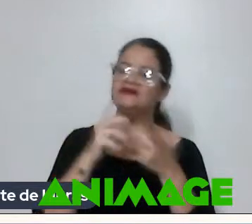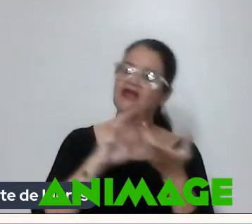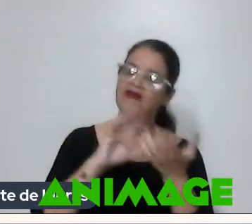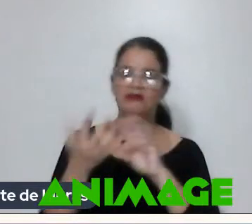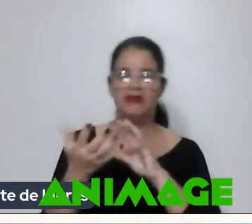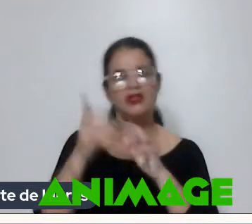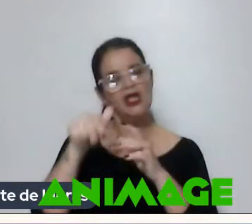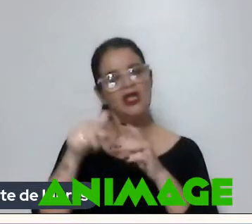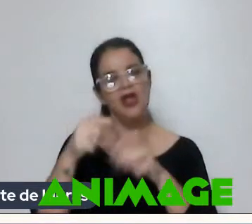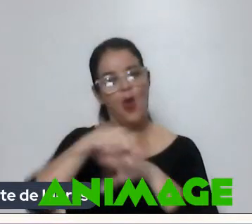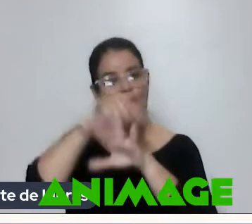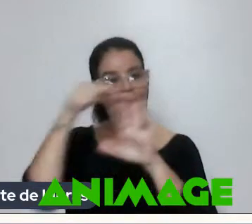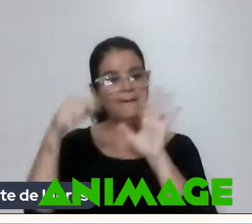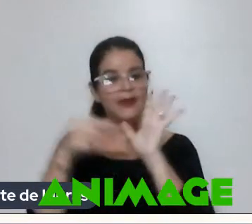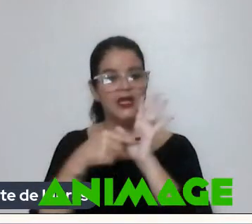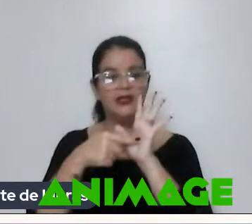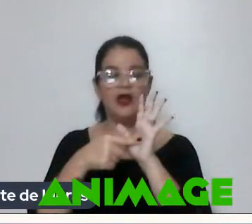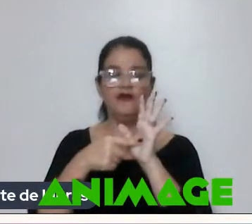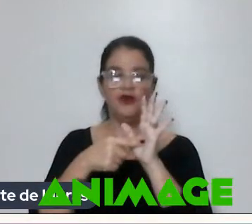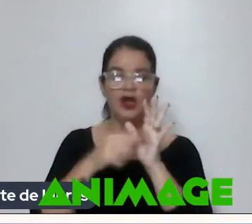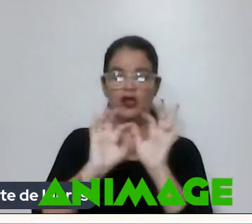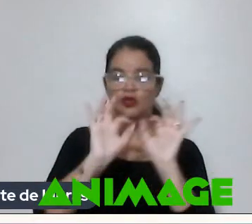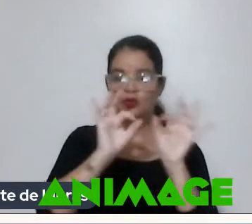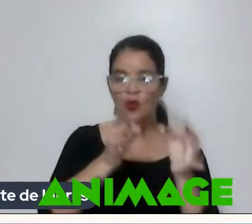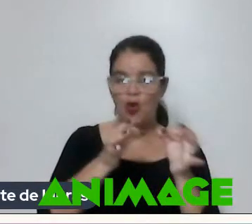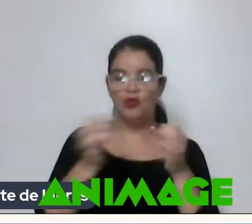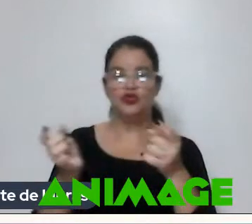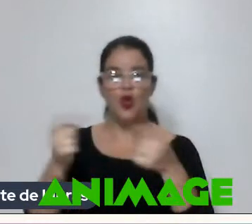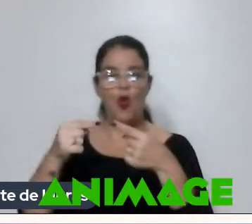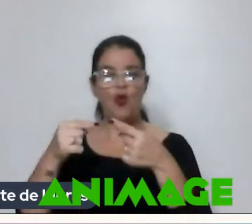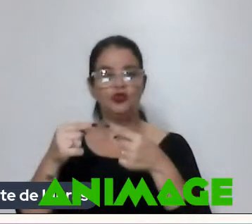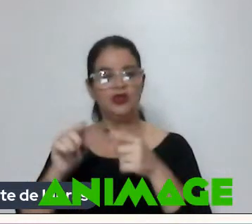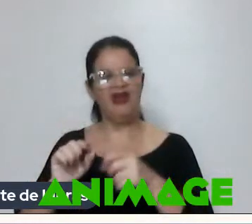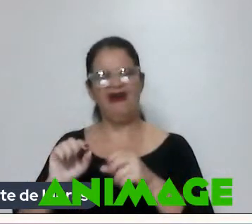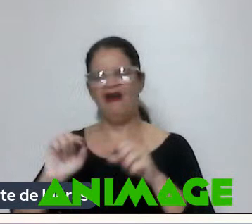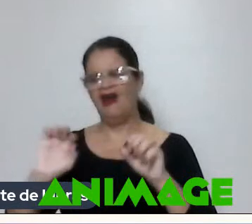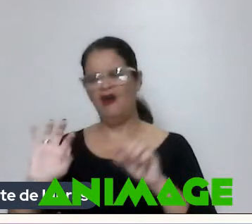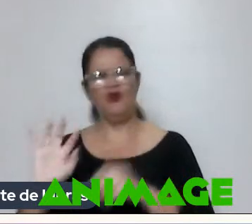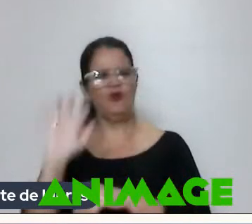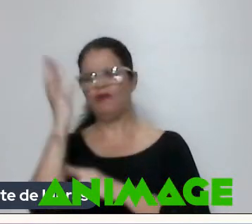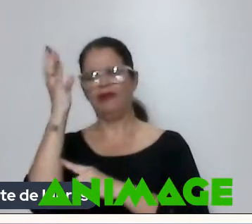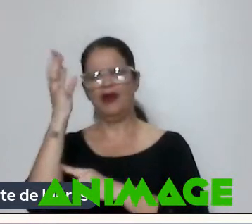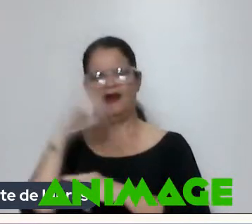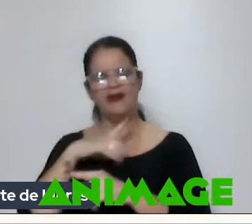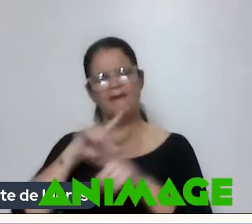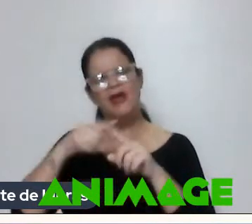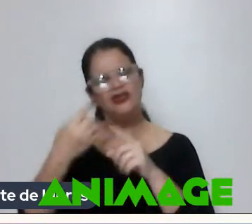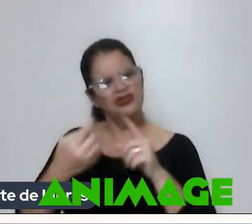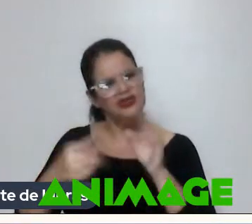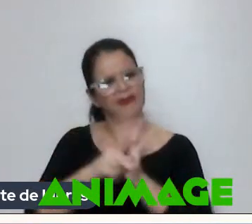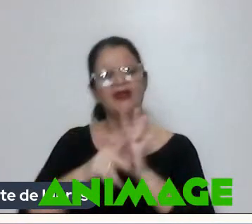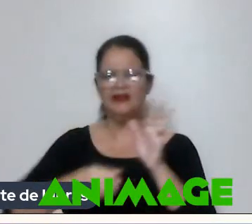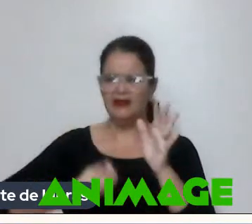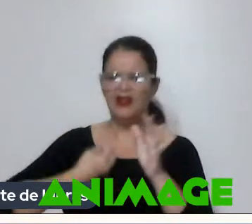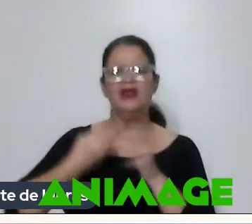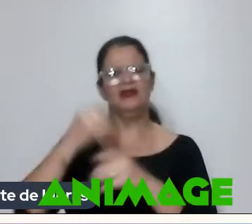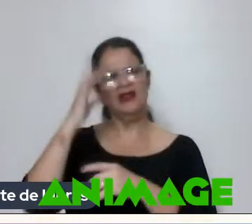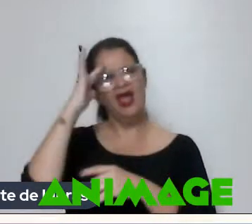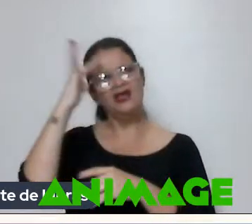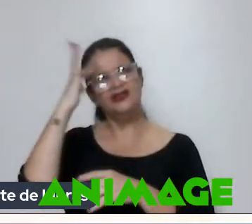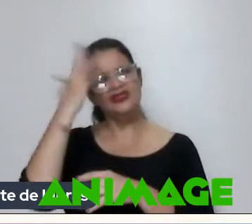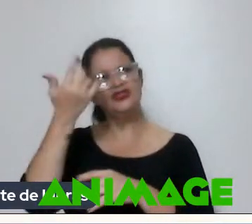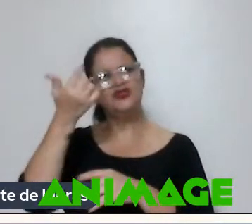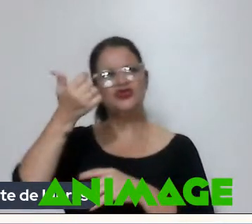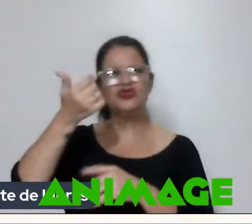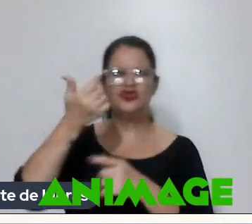Do pop Contra o punk Mas da vida Das suas Desilusões Se a gente pensa A coisa